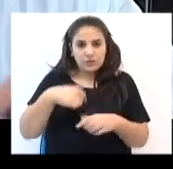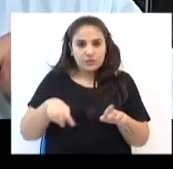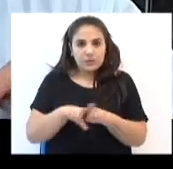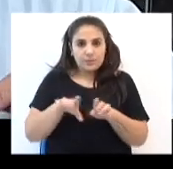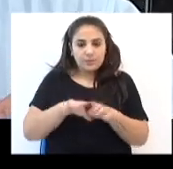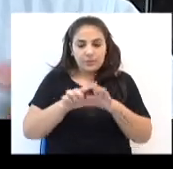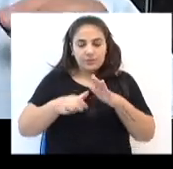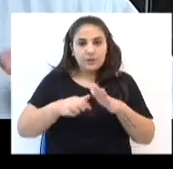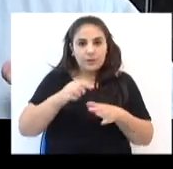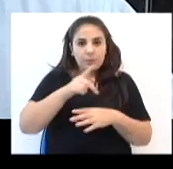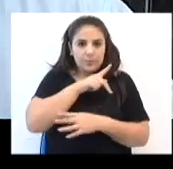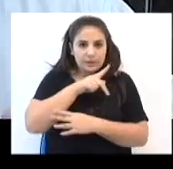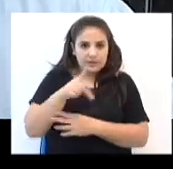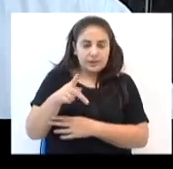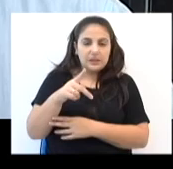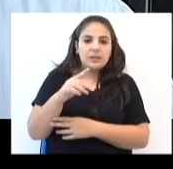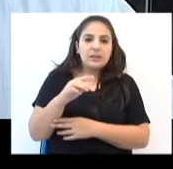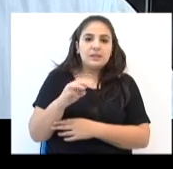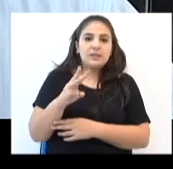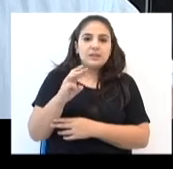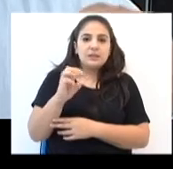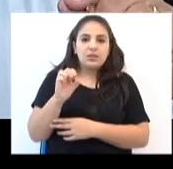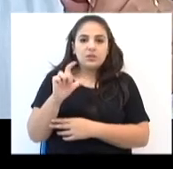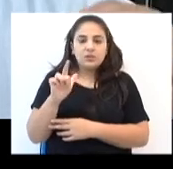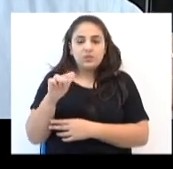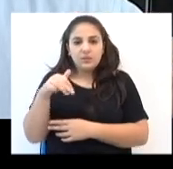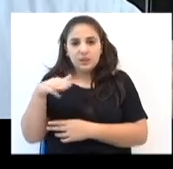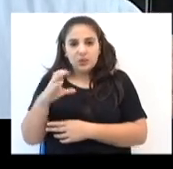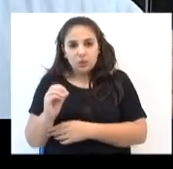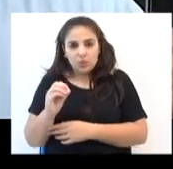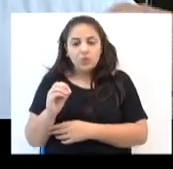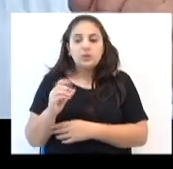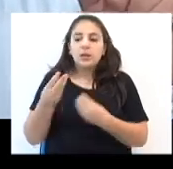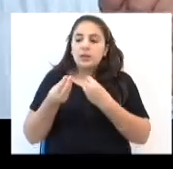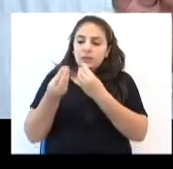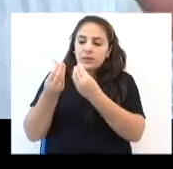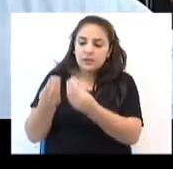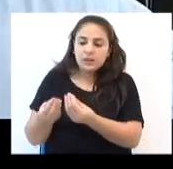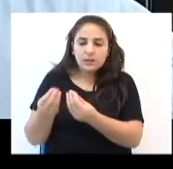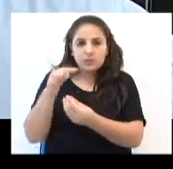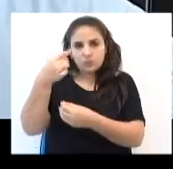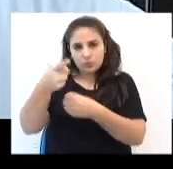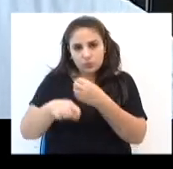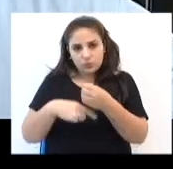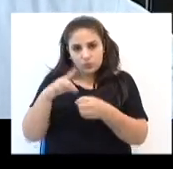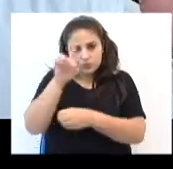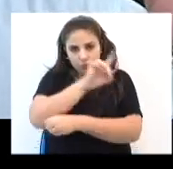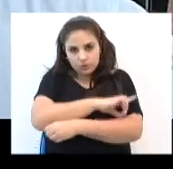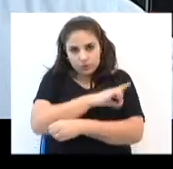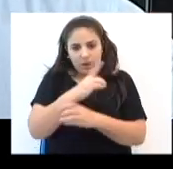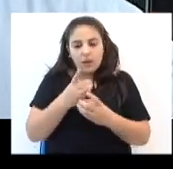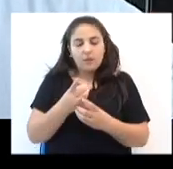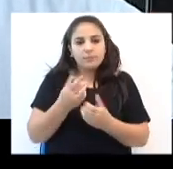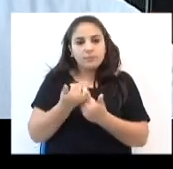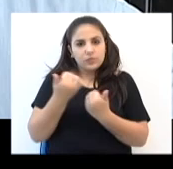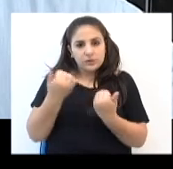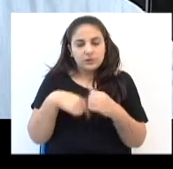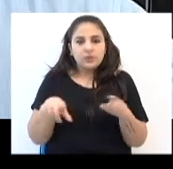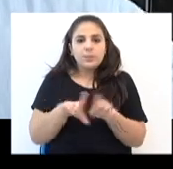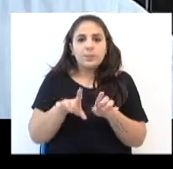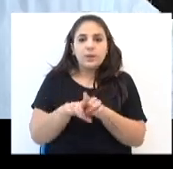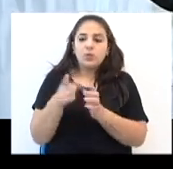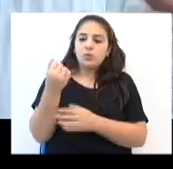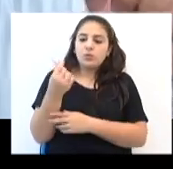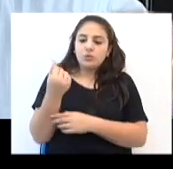liderada pelo seu Silvino Ferrão, e estará entregando nos próximos dias a direção do clube